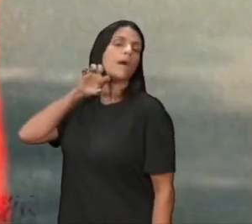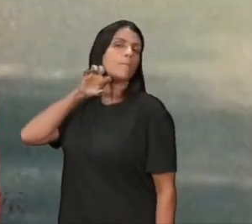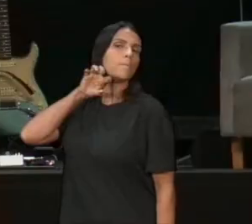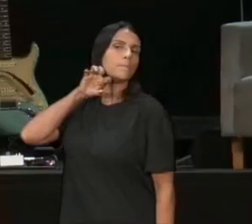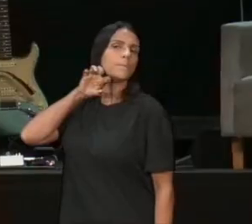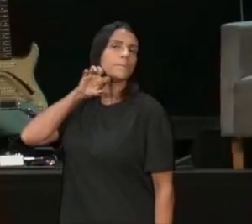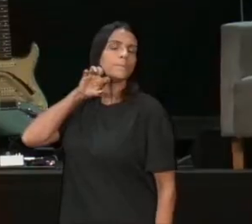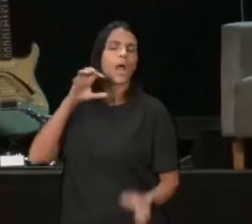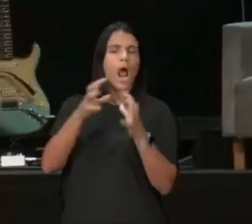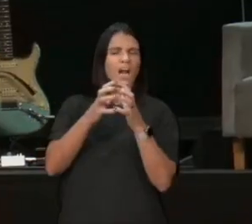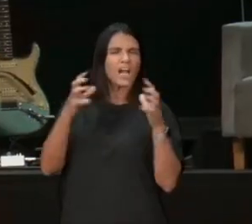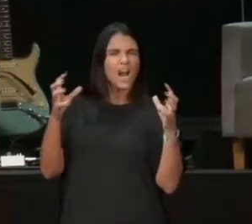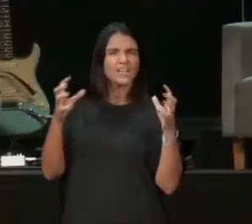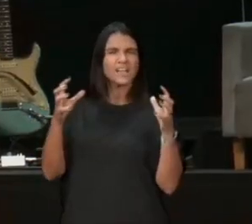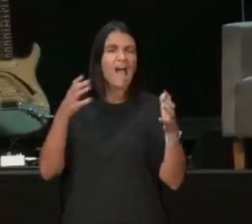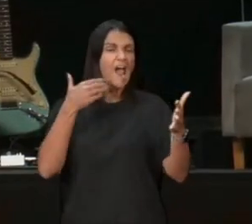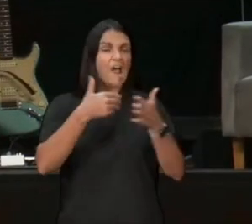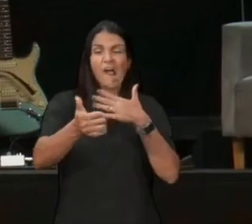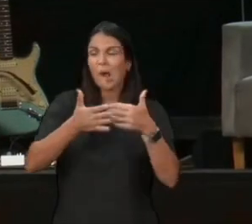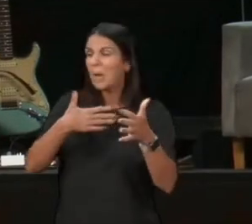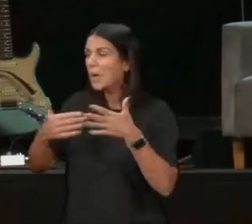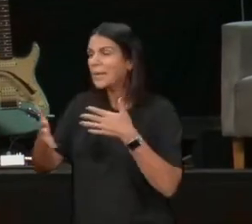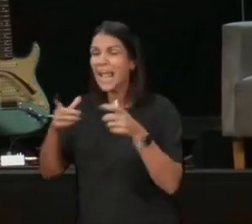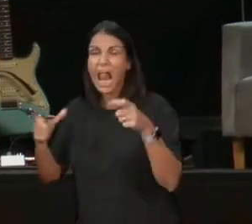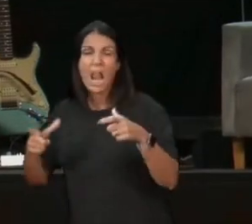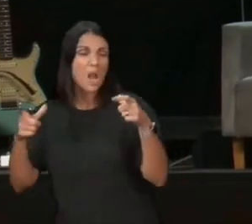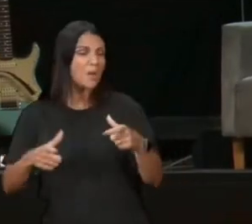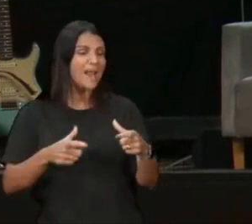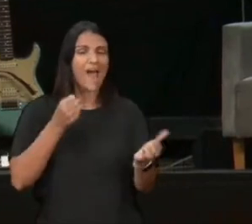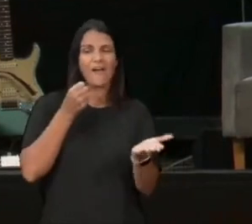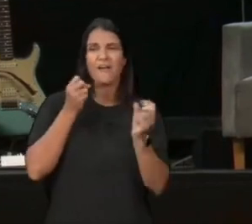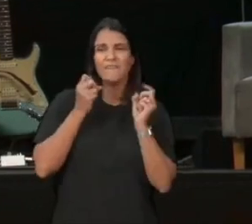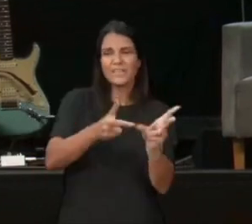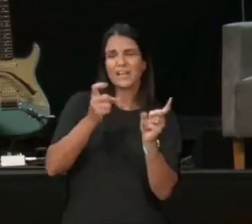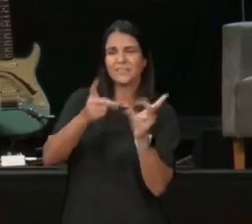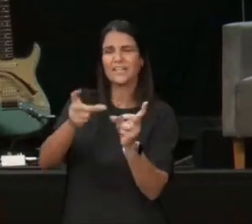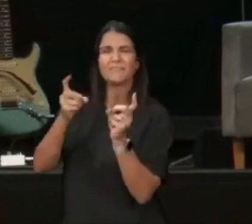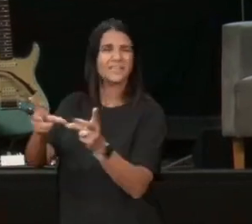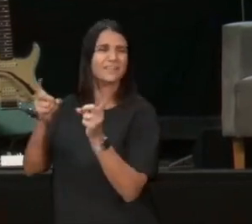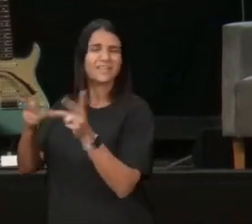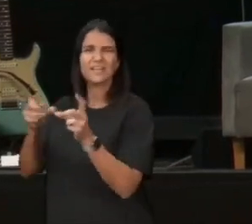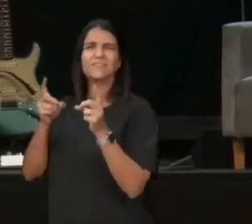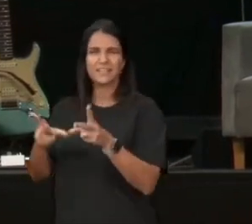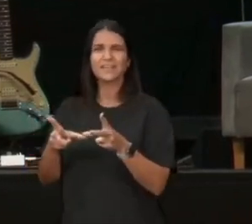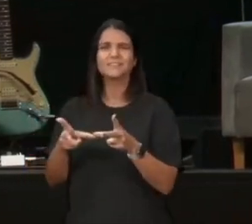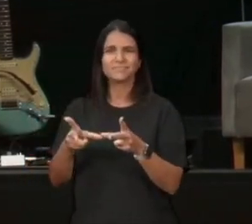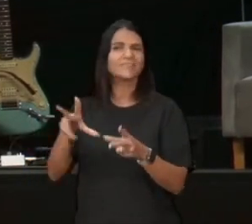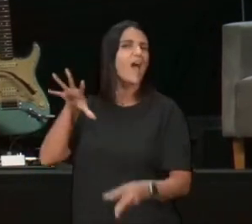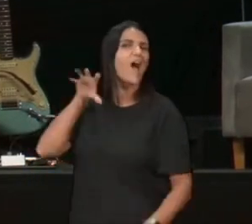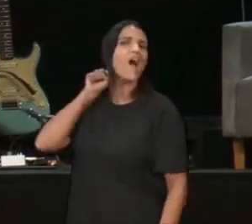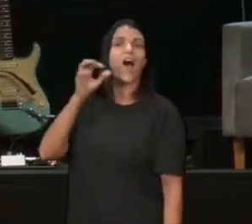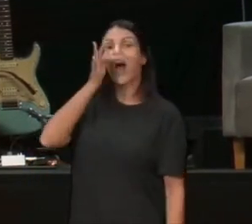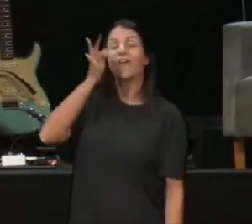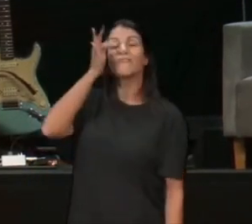e, qualquer camelô que você passava, estava vendendo aquela florzona para botar no pescoço, só tem um detalhe, na novela,